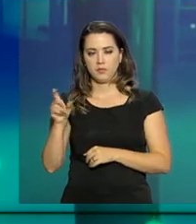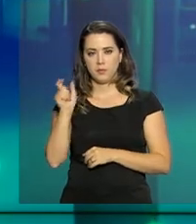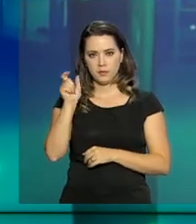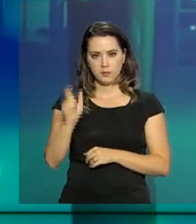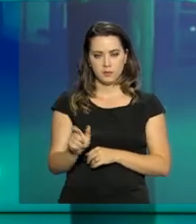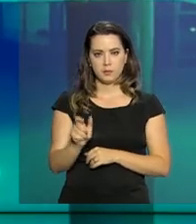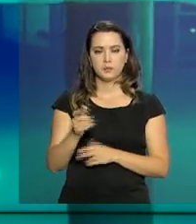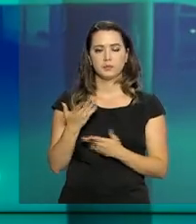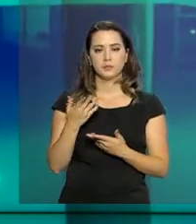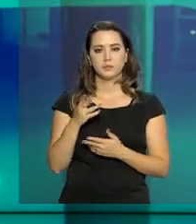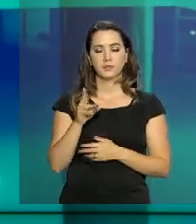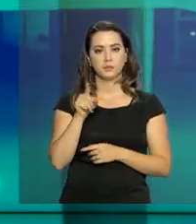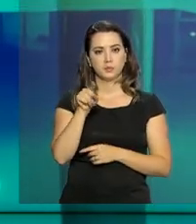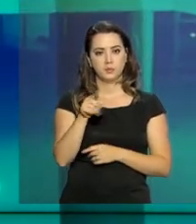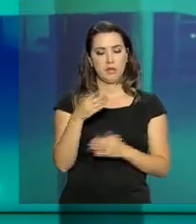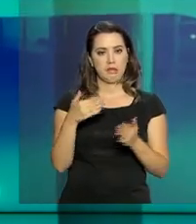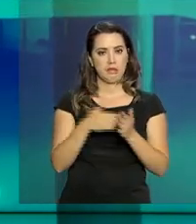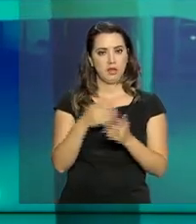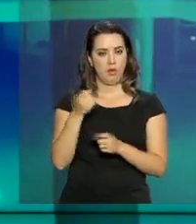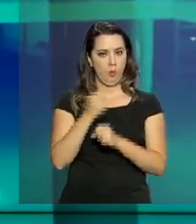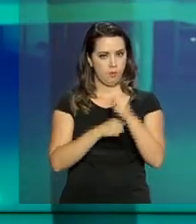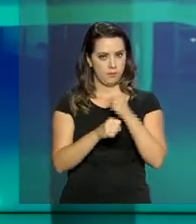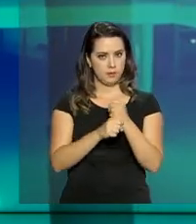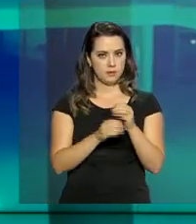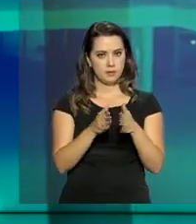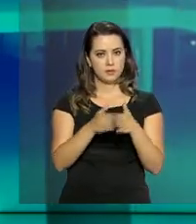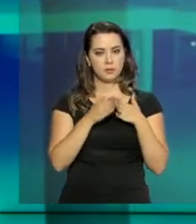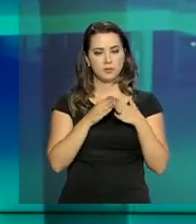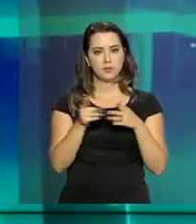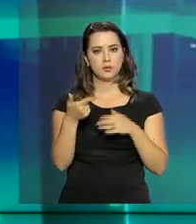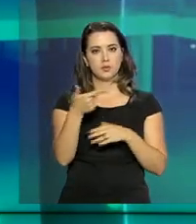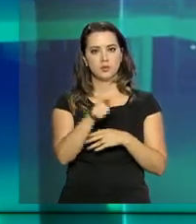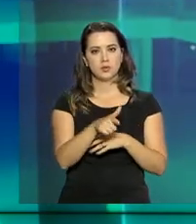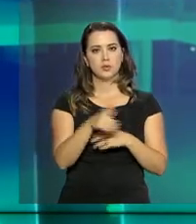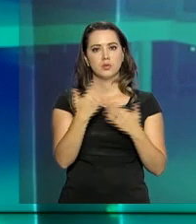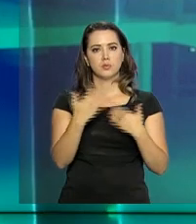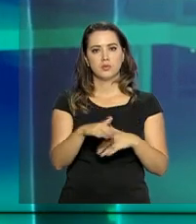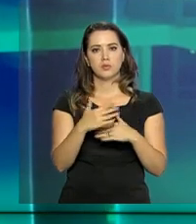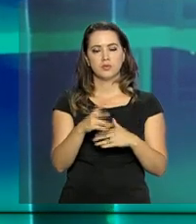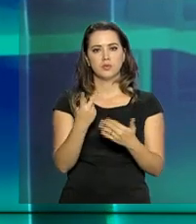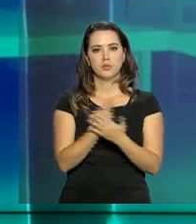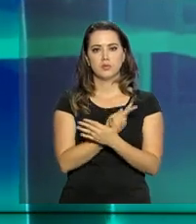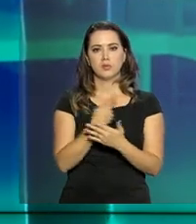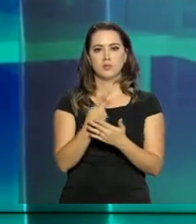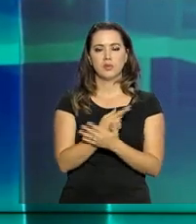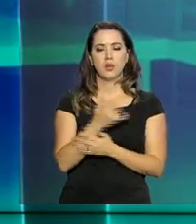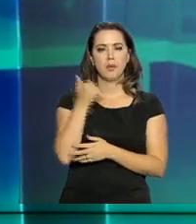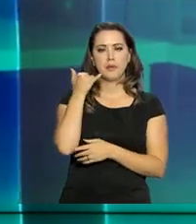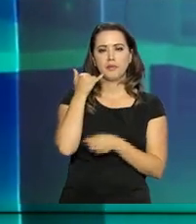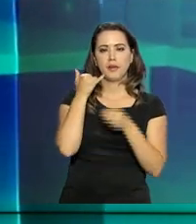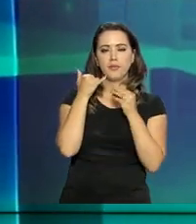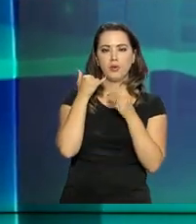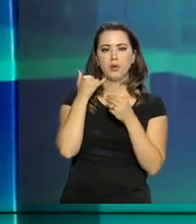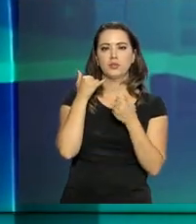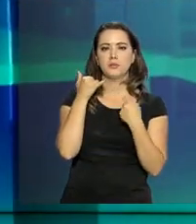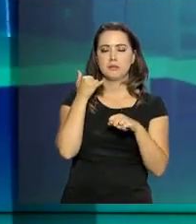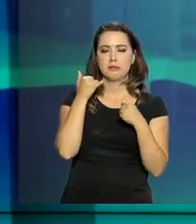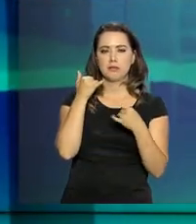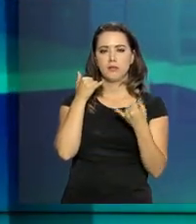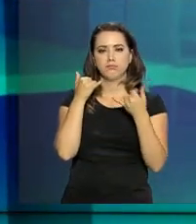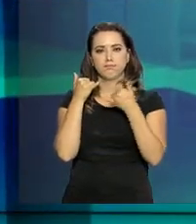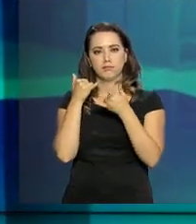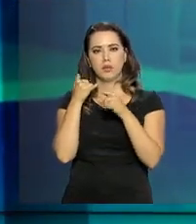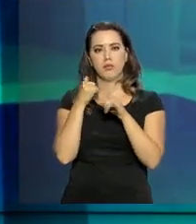página do participante. Até o ano passado, pedidos de reaplicação eram registrados pelo sistema Fale Conosco do INEP,